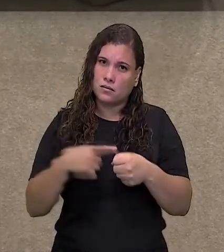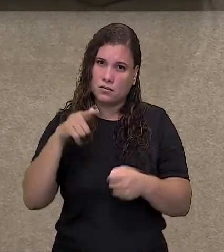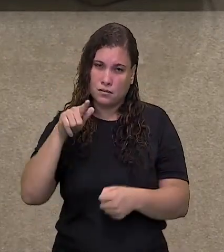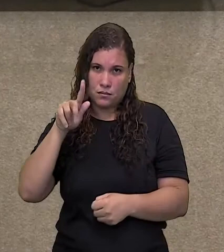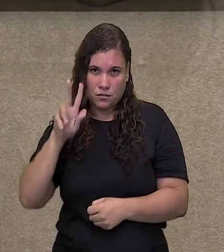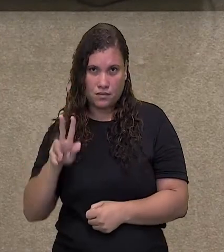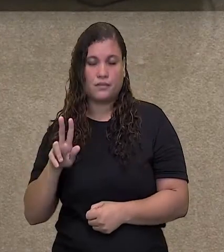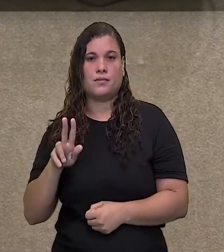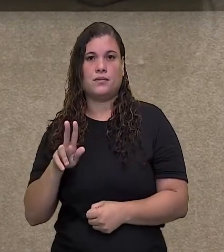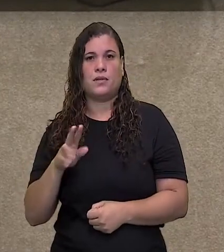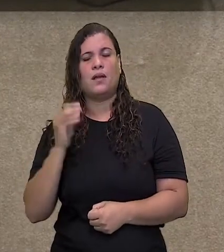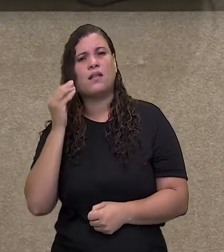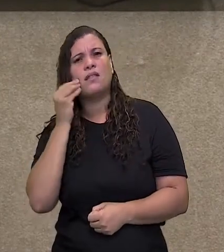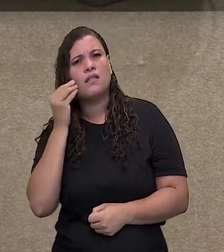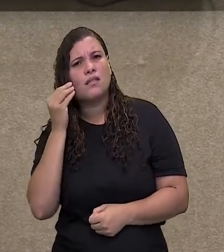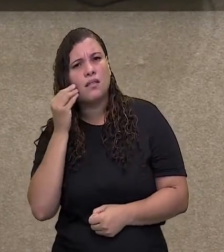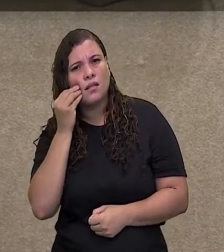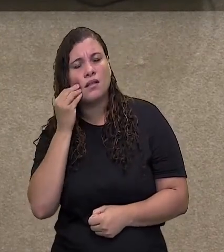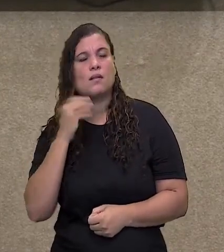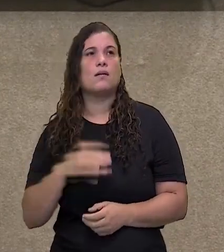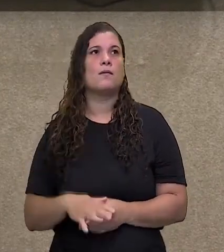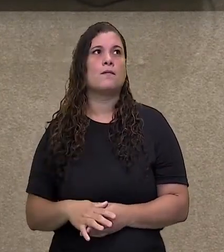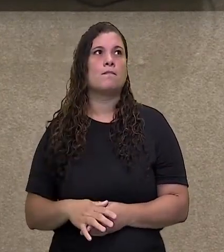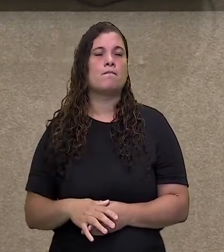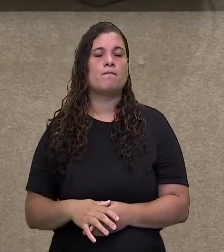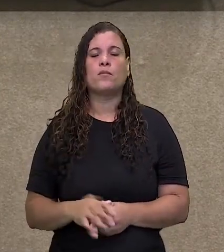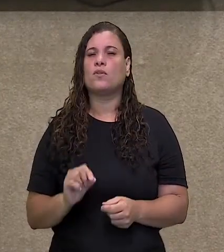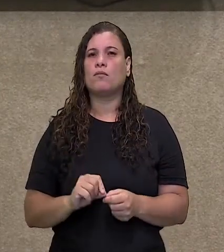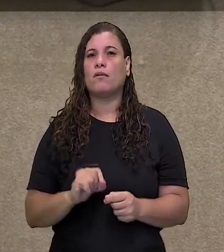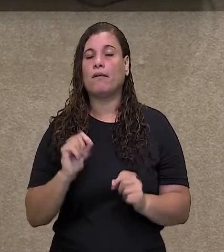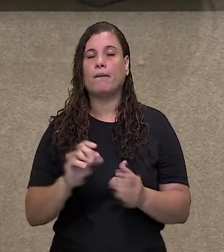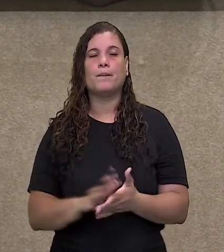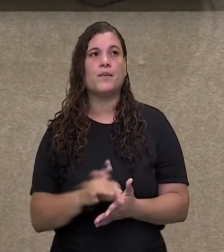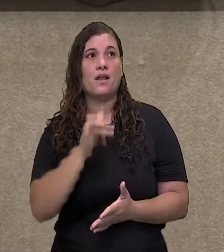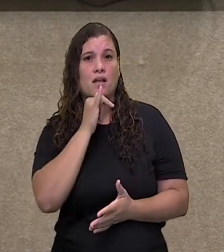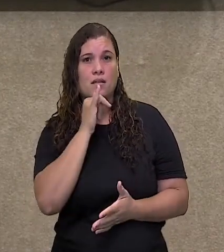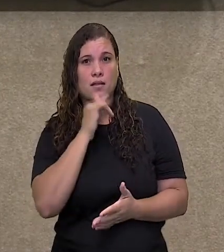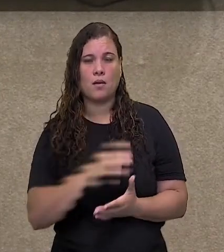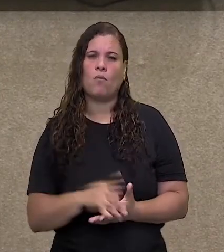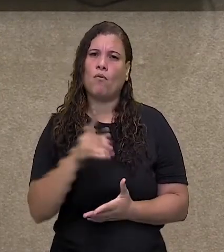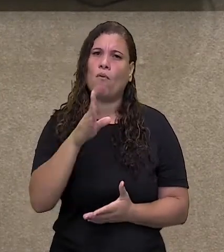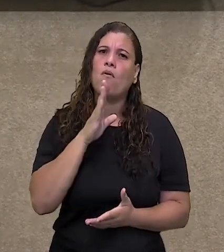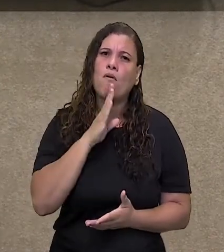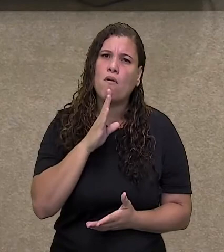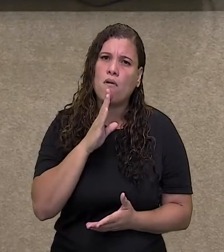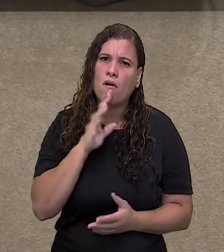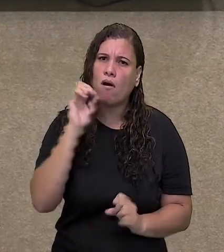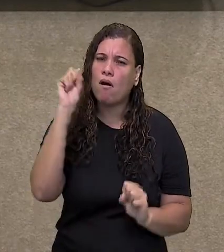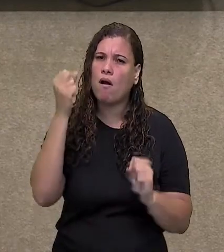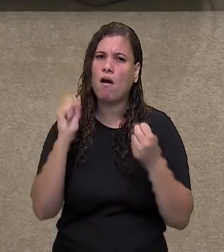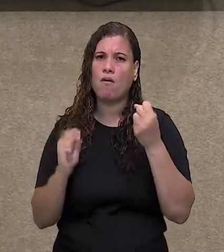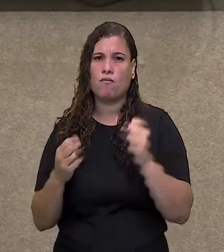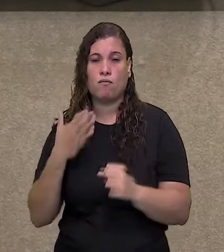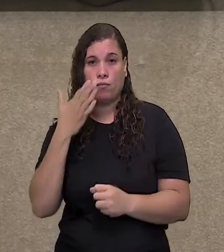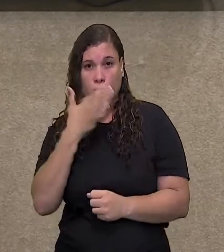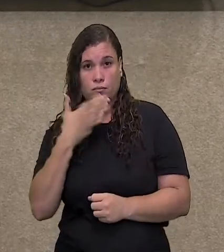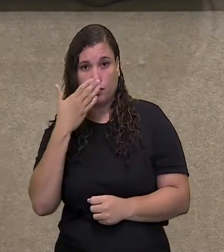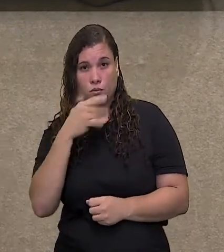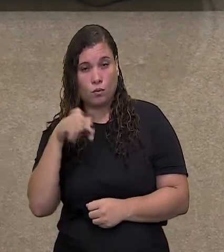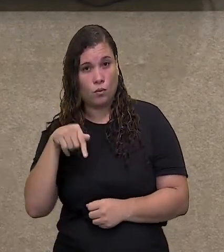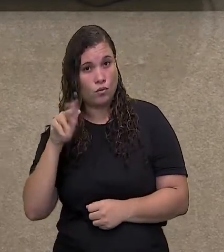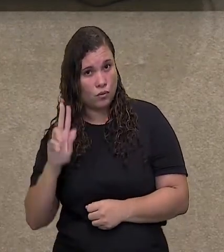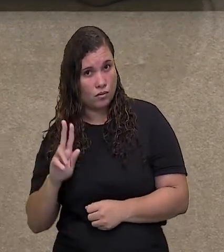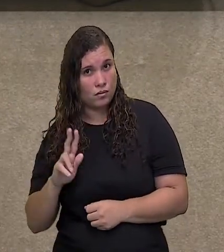se você já viu, se você sabe um pouco da história da açucareira, ou se você tiver liberdade de conhecer algum outro